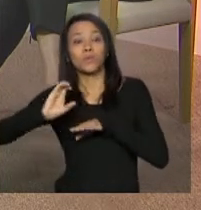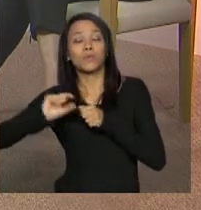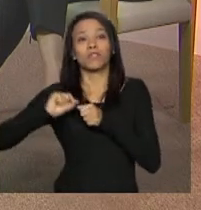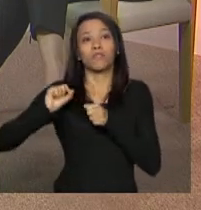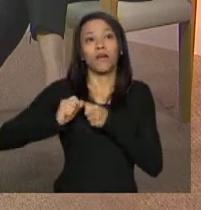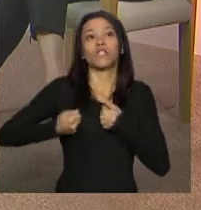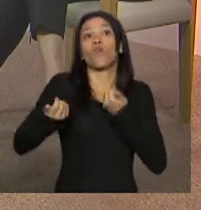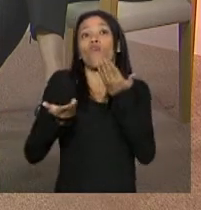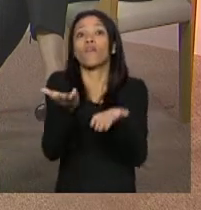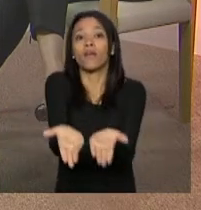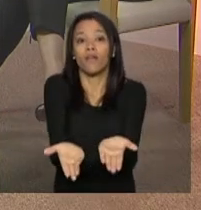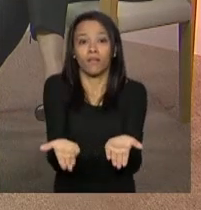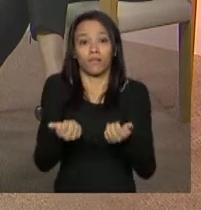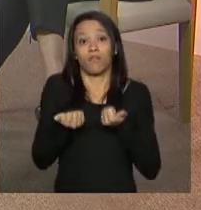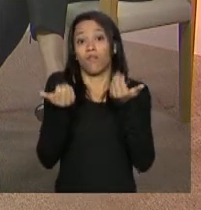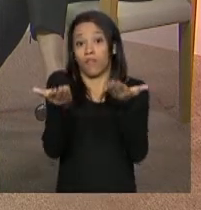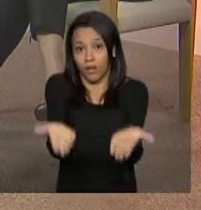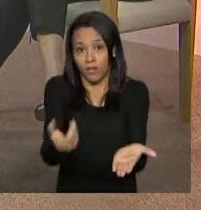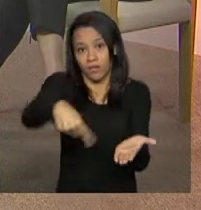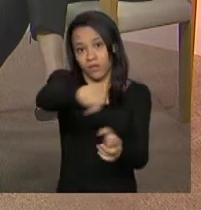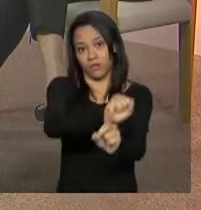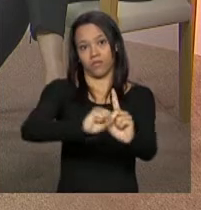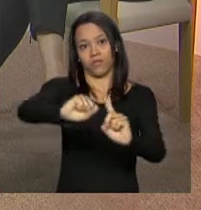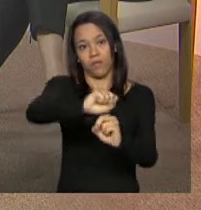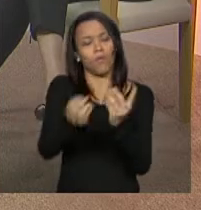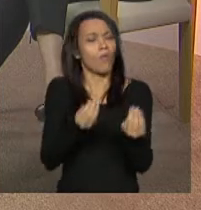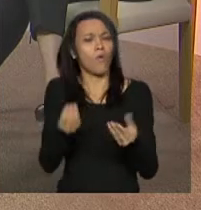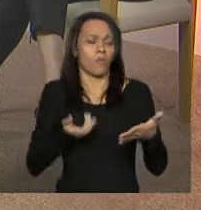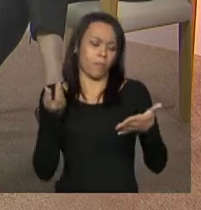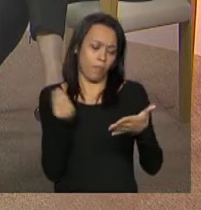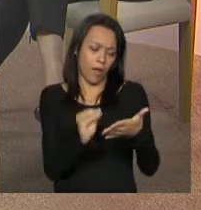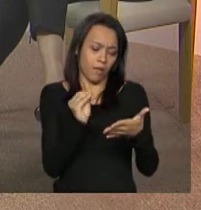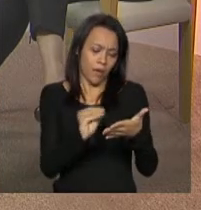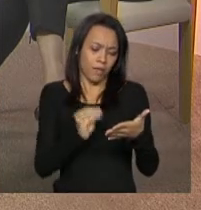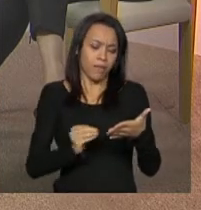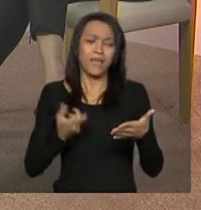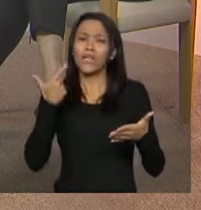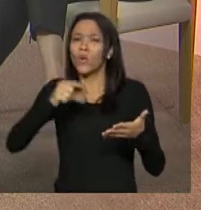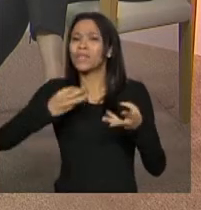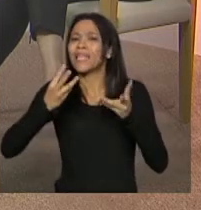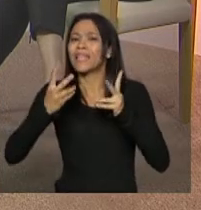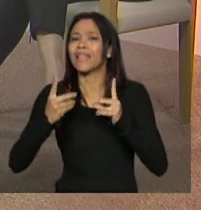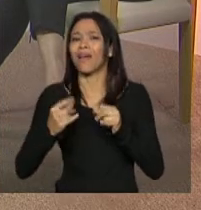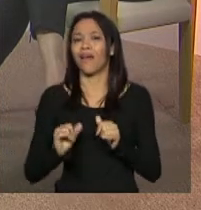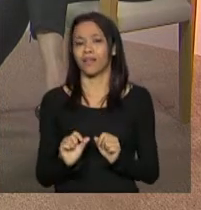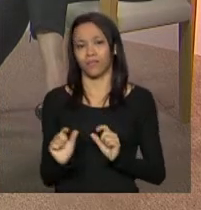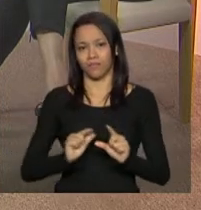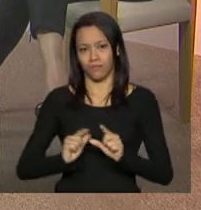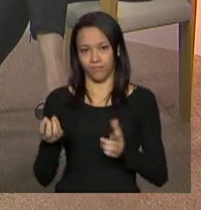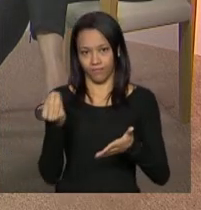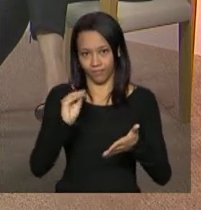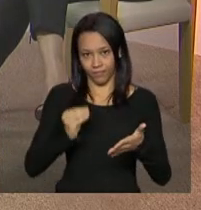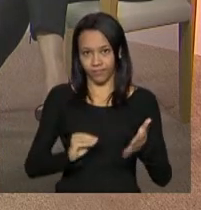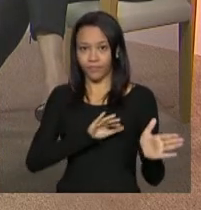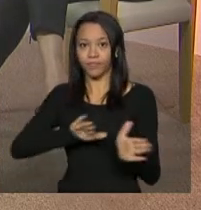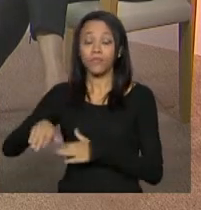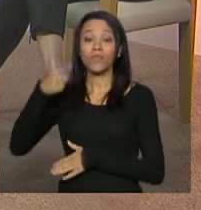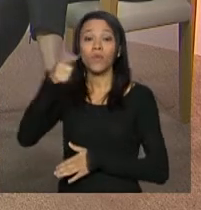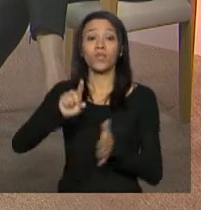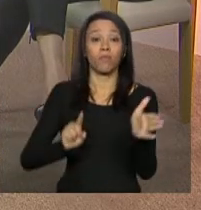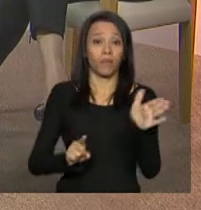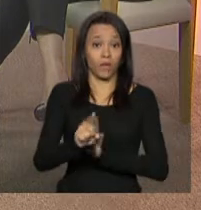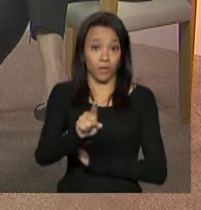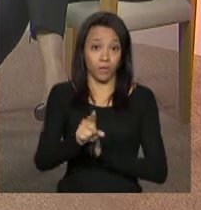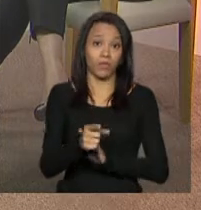e a partir daí há o preenchimento exatamente dos detalhes dessa oferta Bom, agora eu tenho uma pergunta aqui da Lucélia